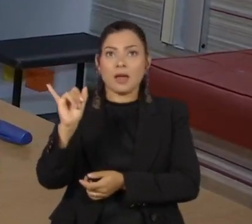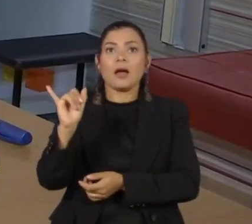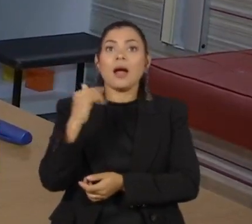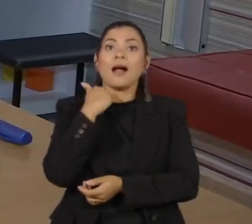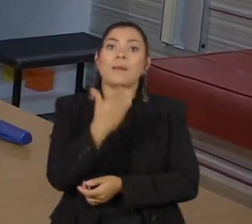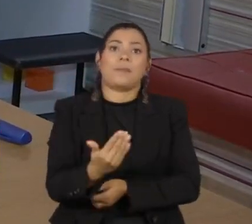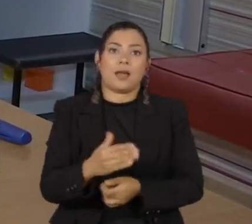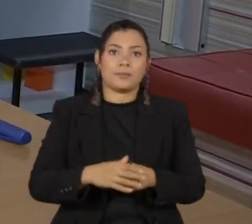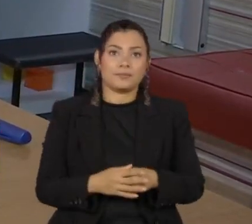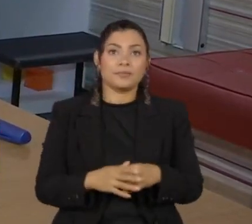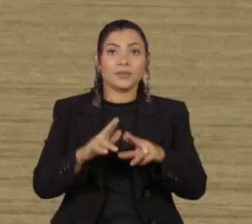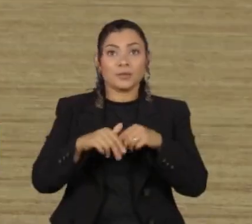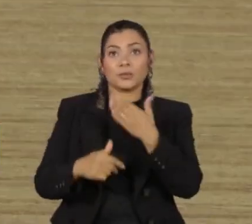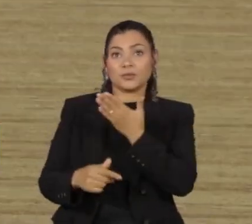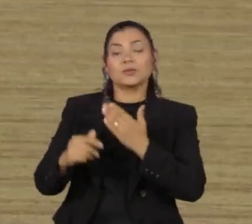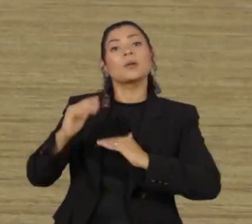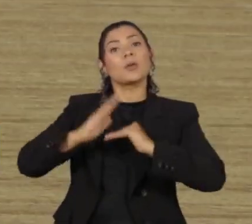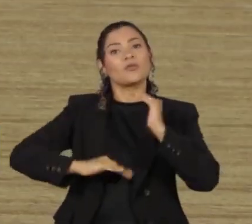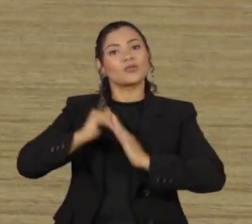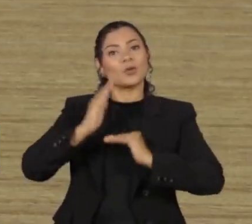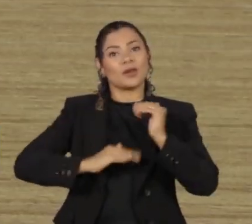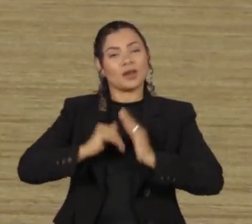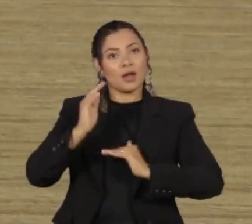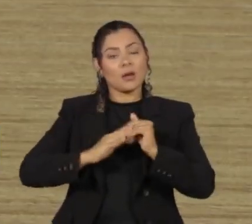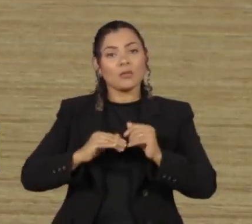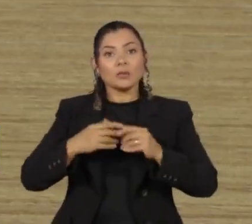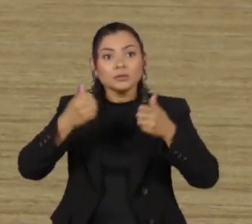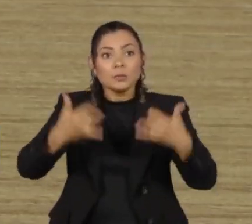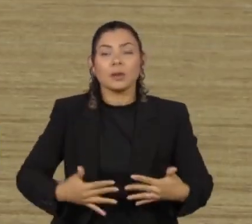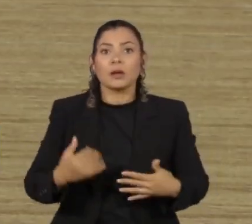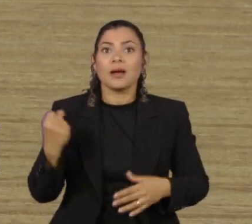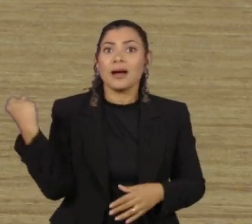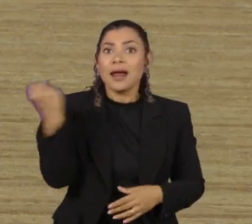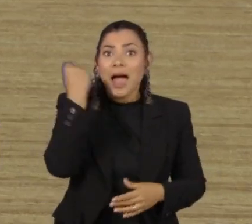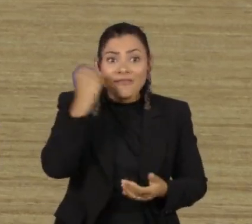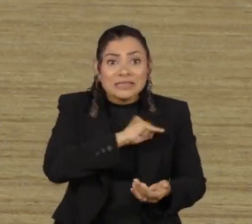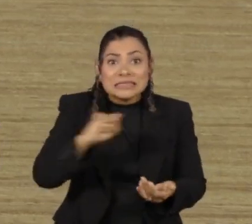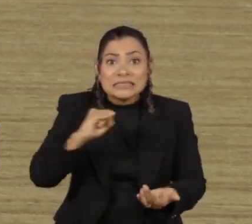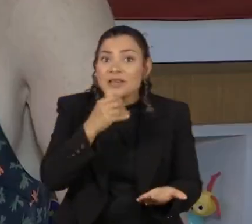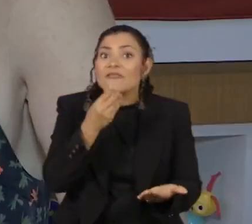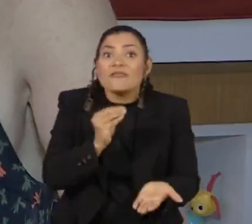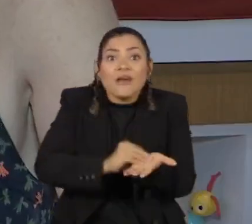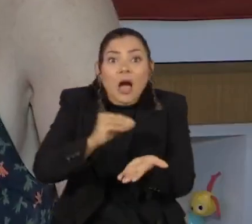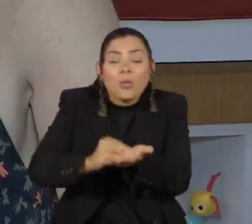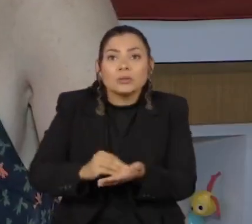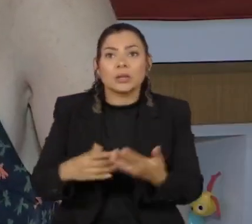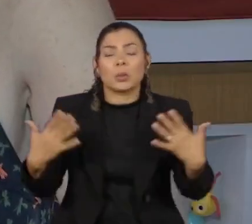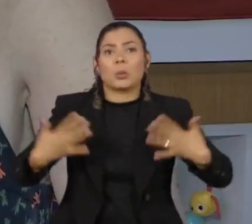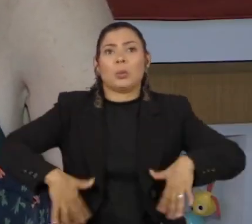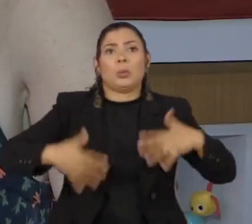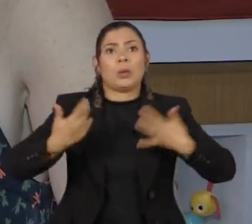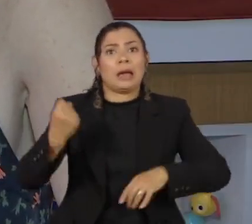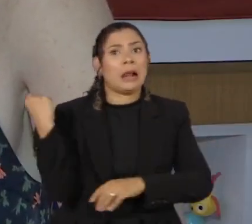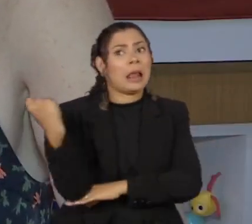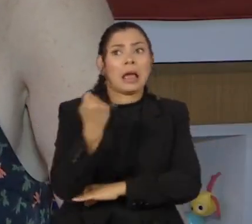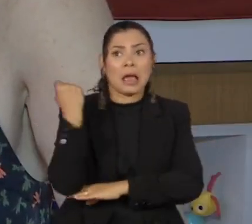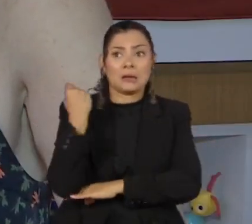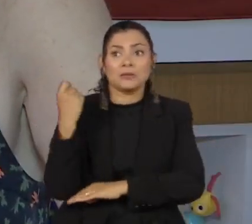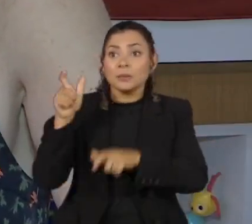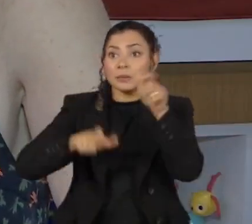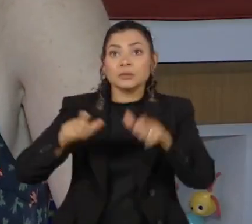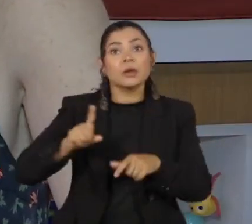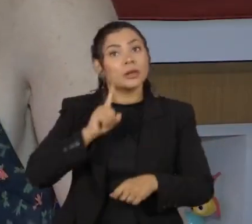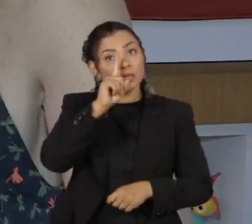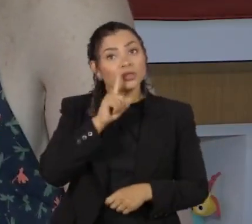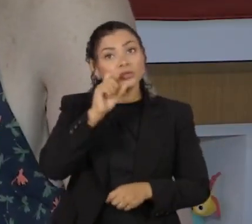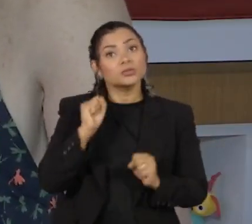do insumo. Esta endocrinologista aponta a gravidade de uma possível falta do medicamento. Para esses pacientes a gente tem risco